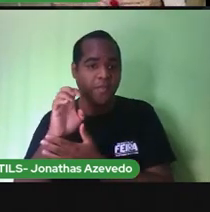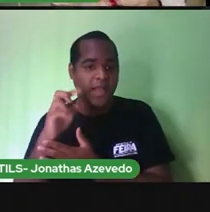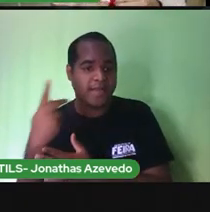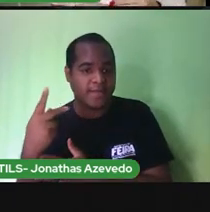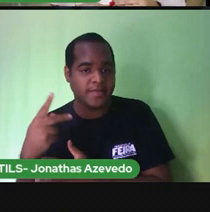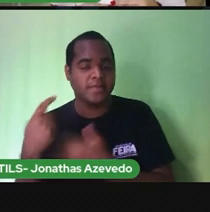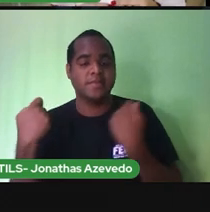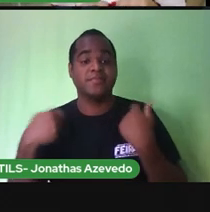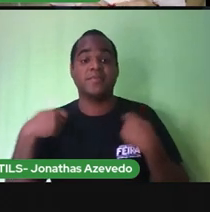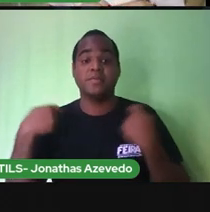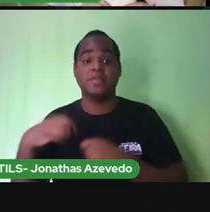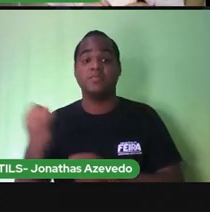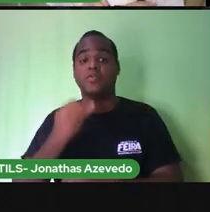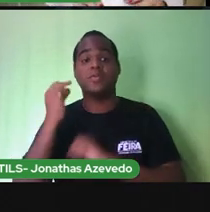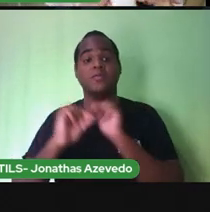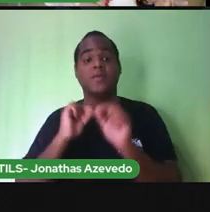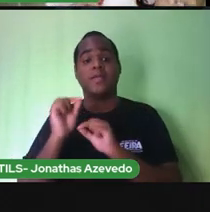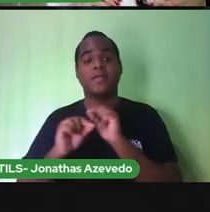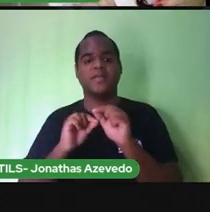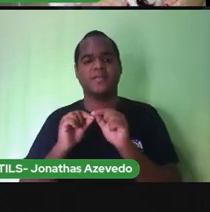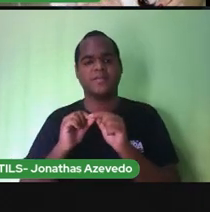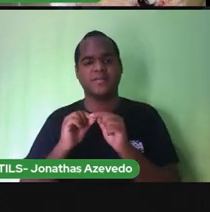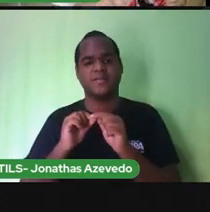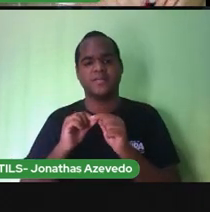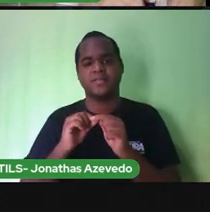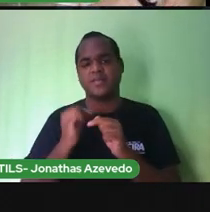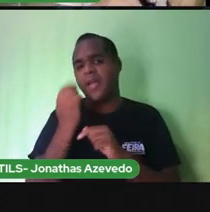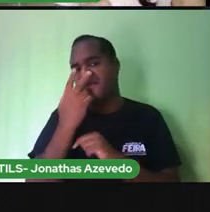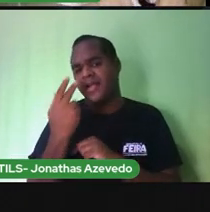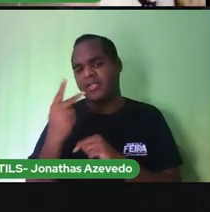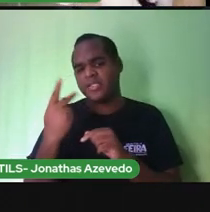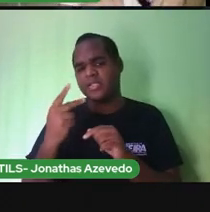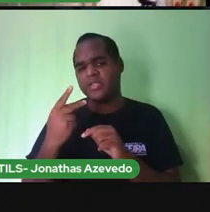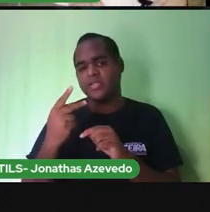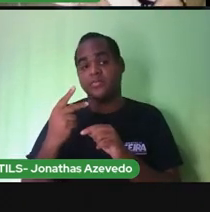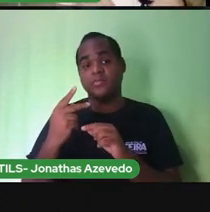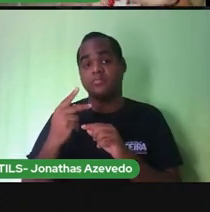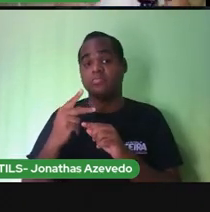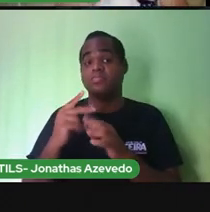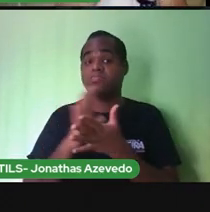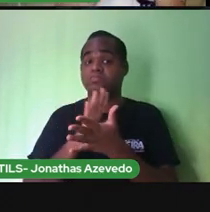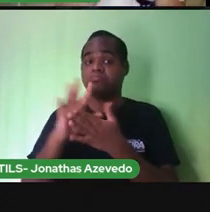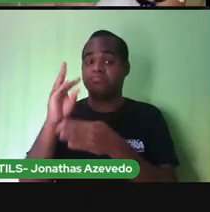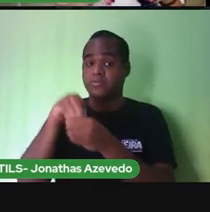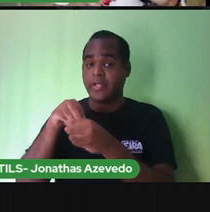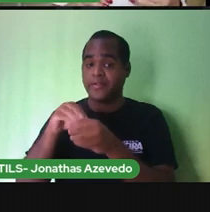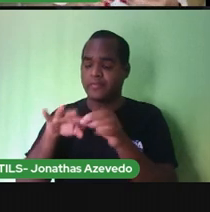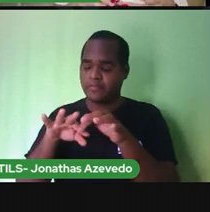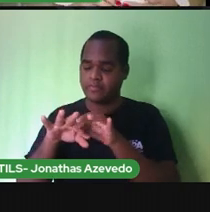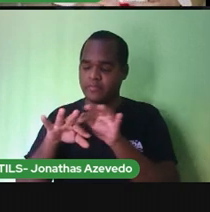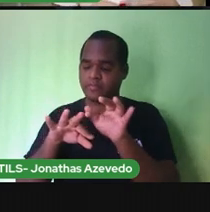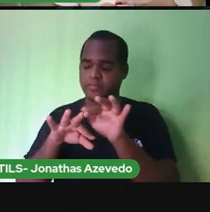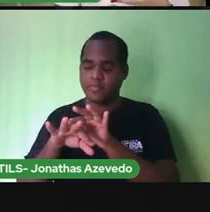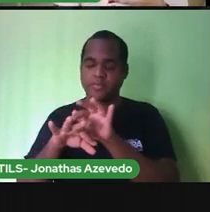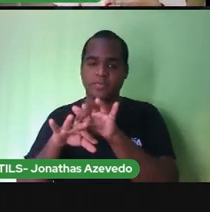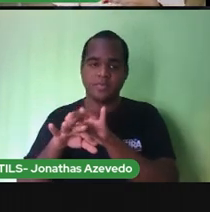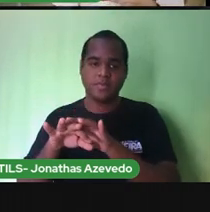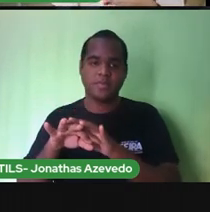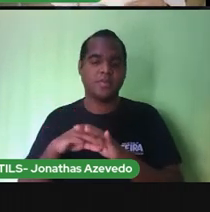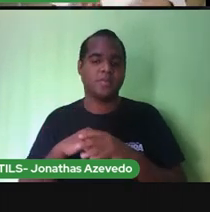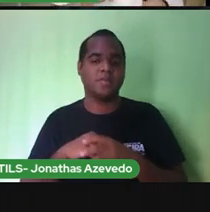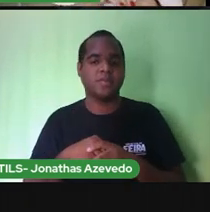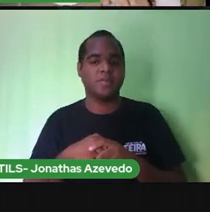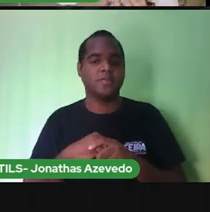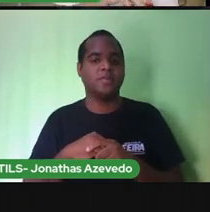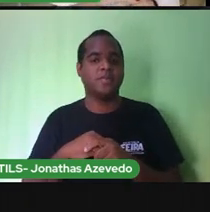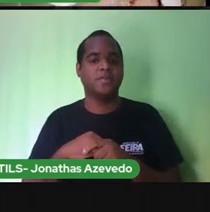causar micose, que a gente chama de frieira. Tem umas coisas ali, né, que dá entre os dedinhos. Lesões na